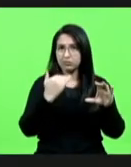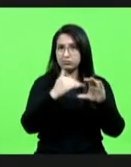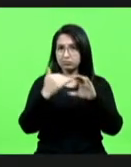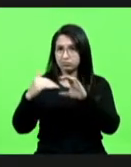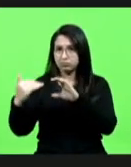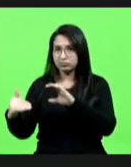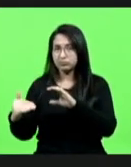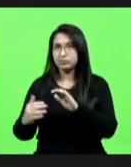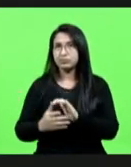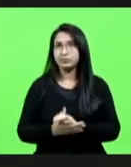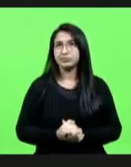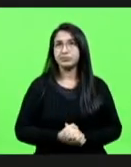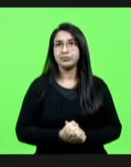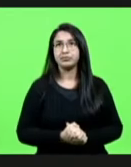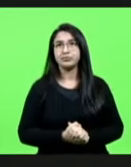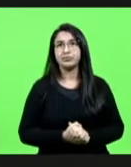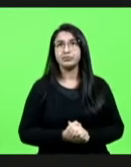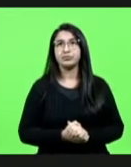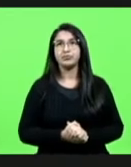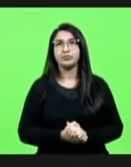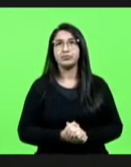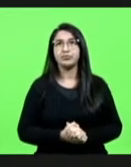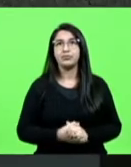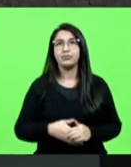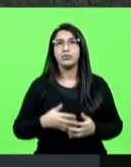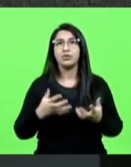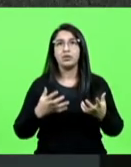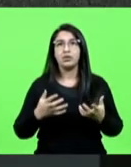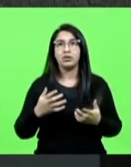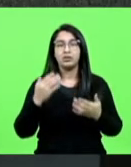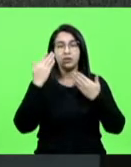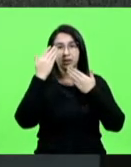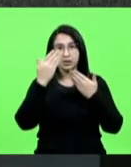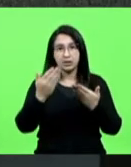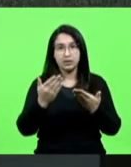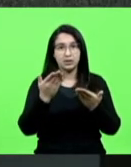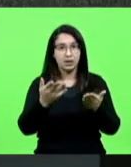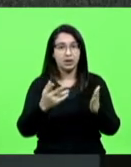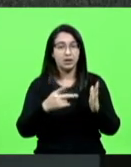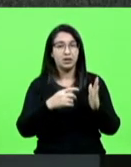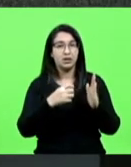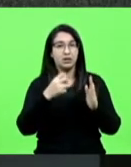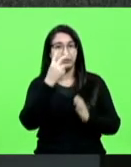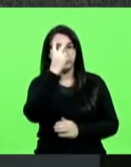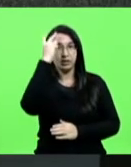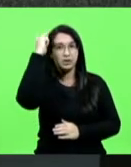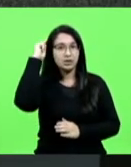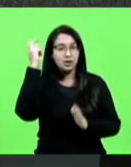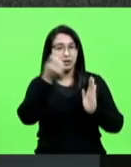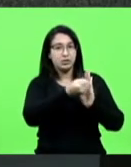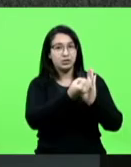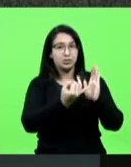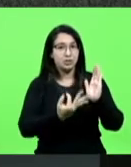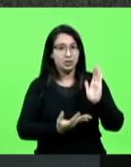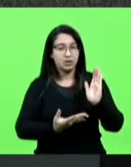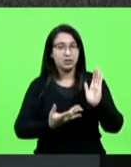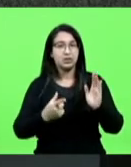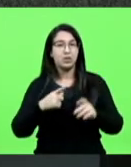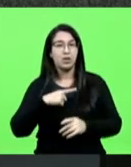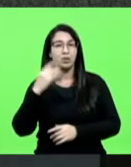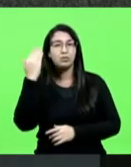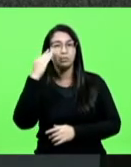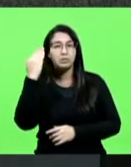só gostaria, senhor presidente, de agradecer ao relator, deputado Vicente Caropreso, pela explanação que deu. Eu entendi agora melhor,